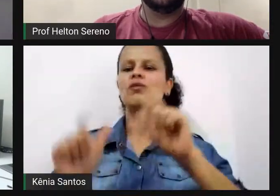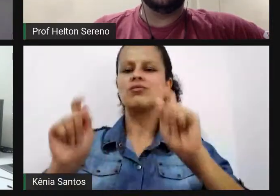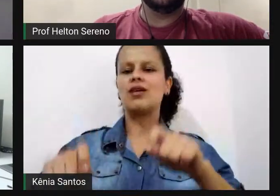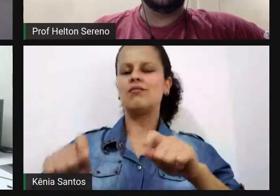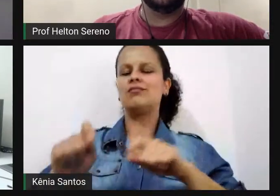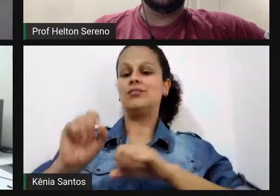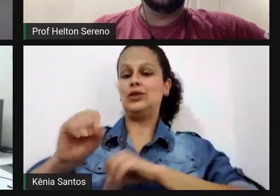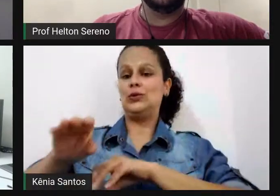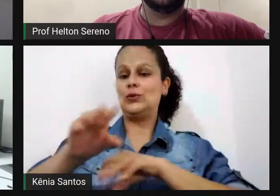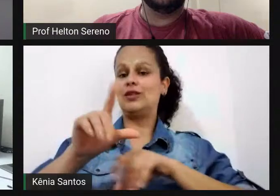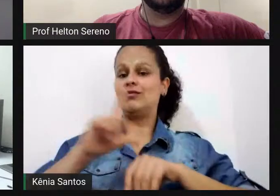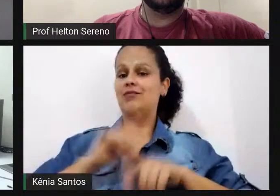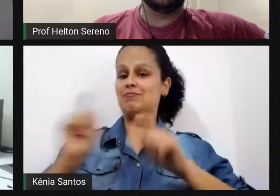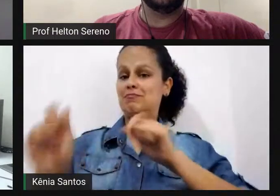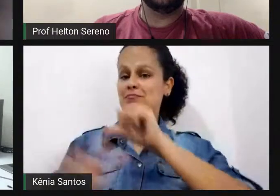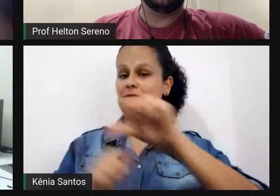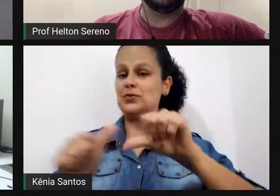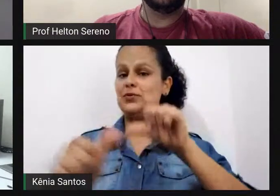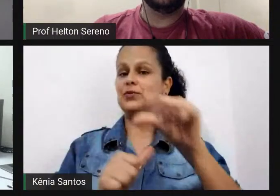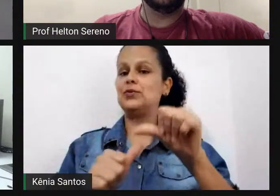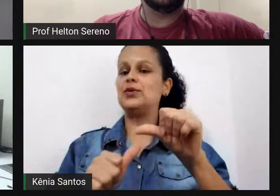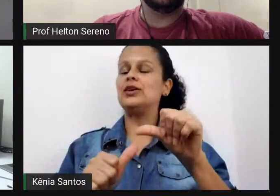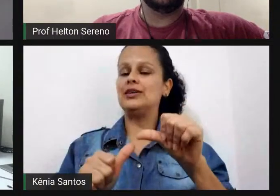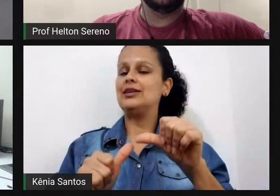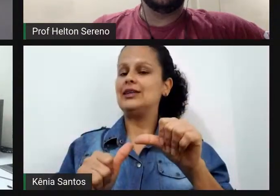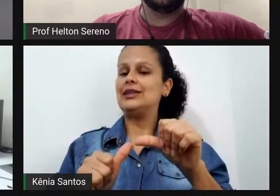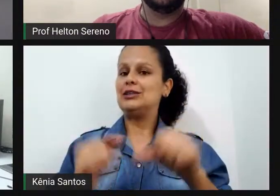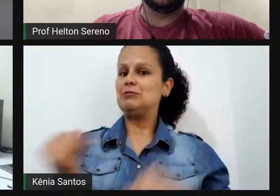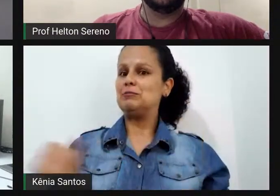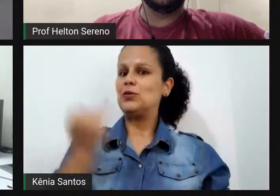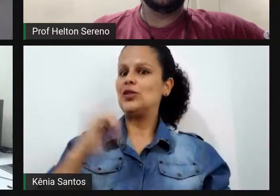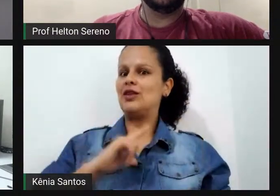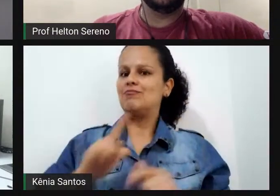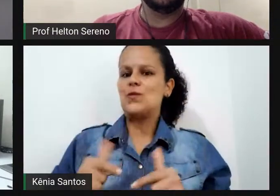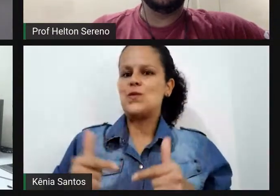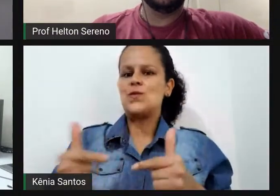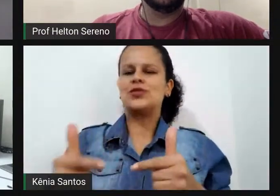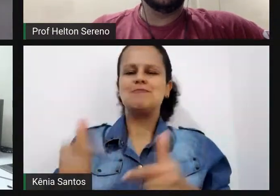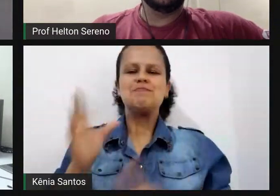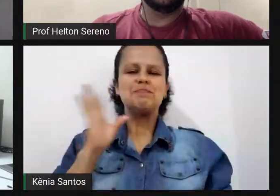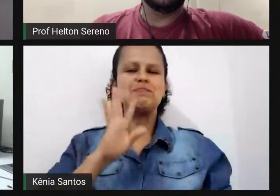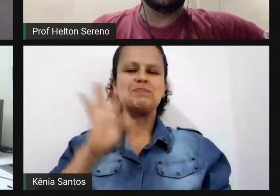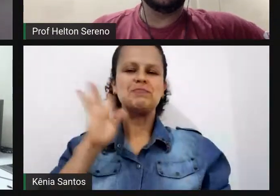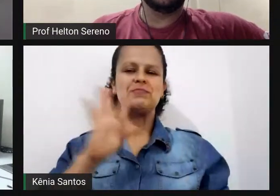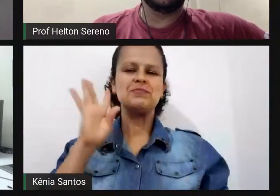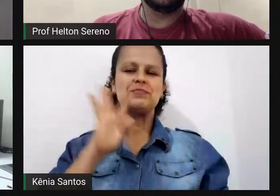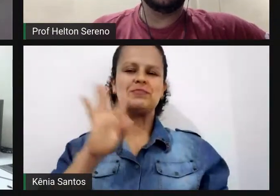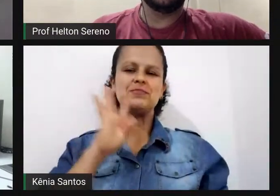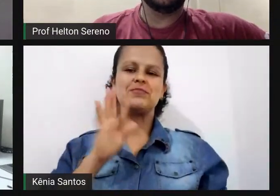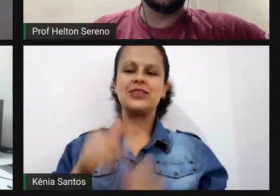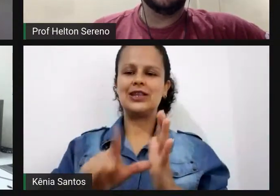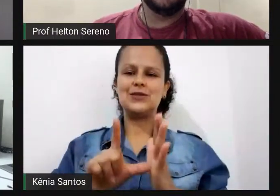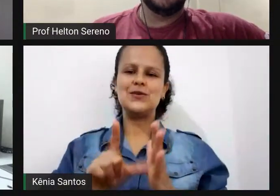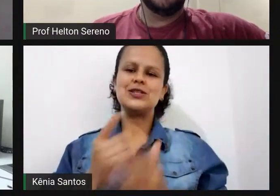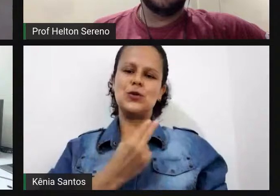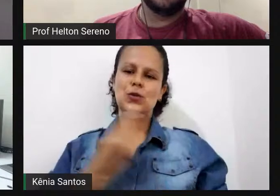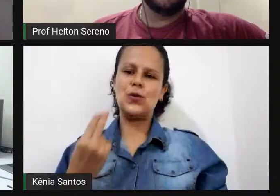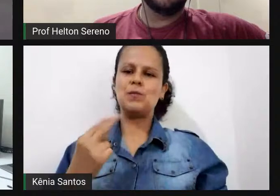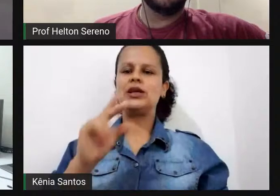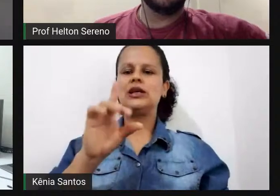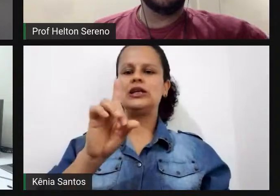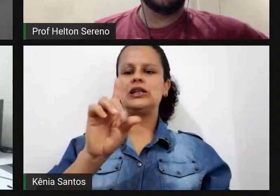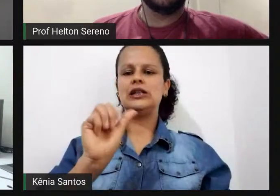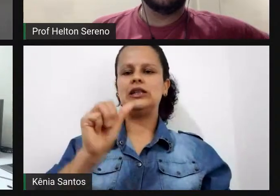é, ela deve ser. Pessoas que lutam, isso é fantástico. Bom, então como já fui apresentado, meu nome é Damione